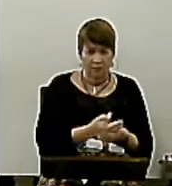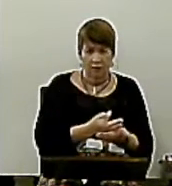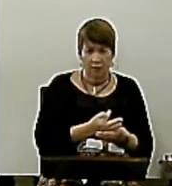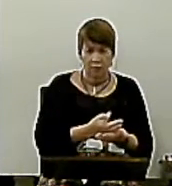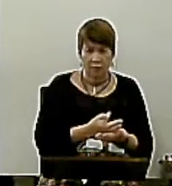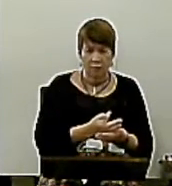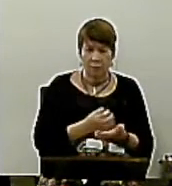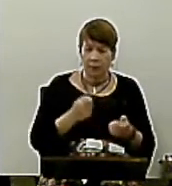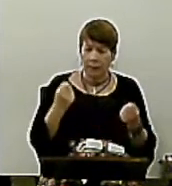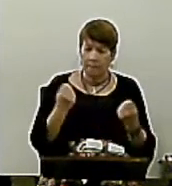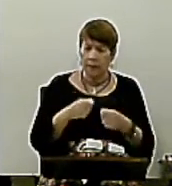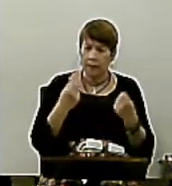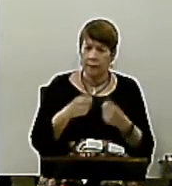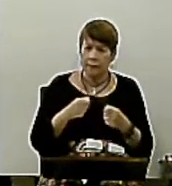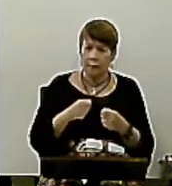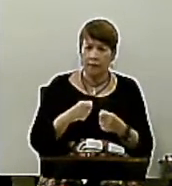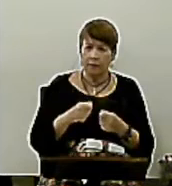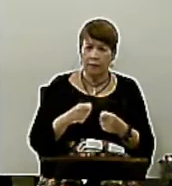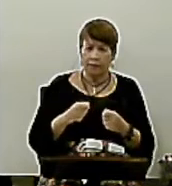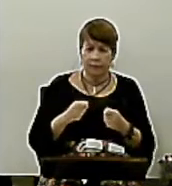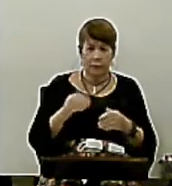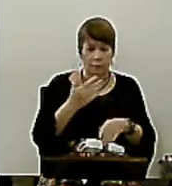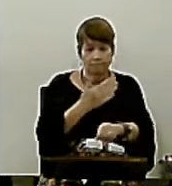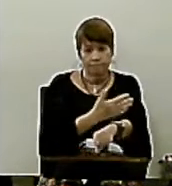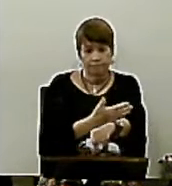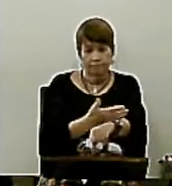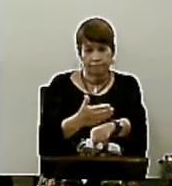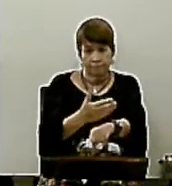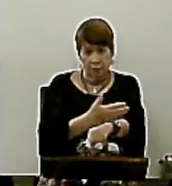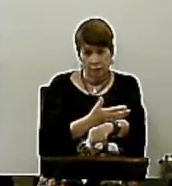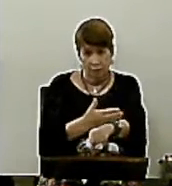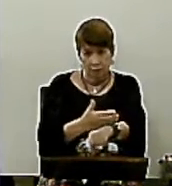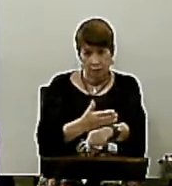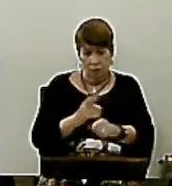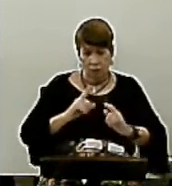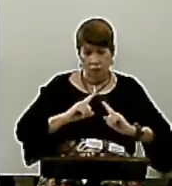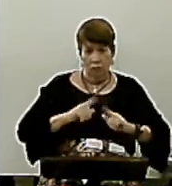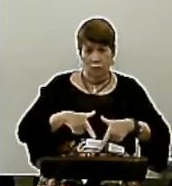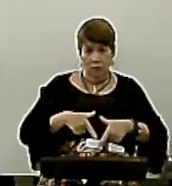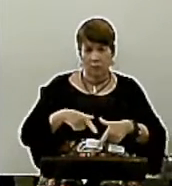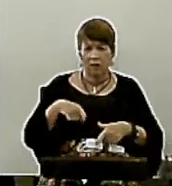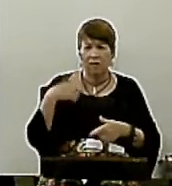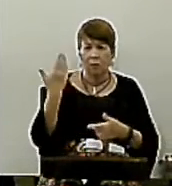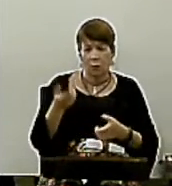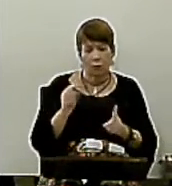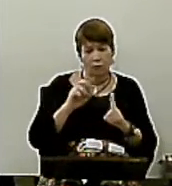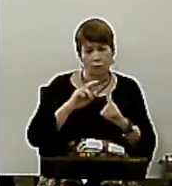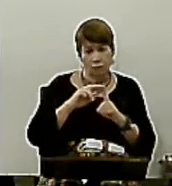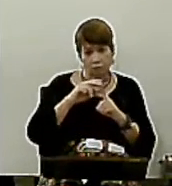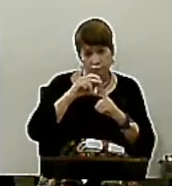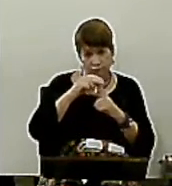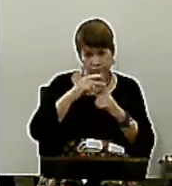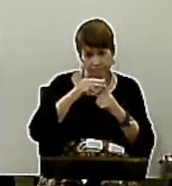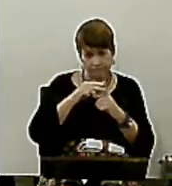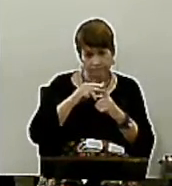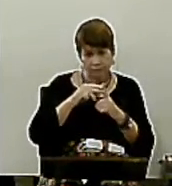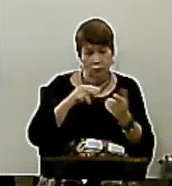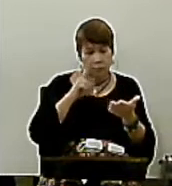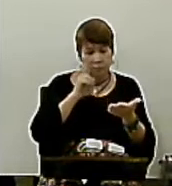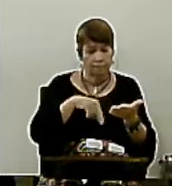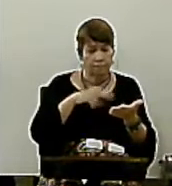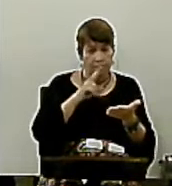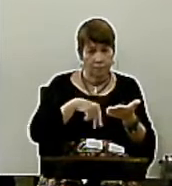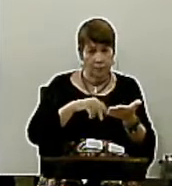também assumir o rito de iniciação judaica que era a circuncisão. Por isso, quando você lê a Epístola